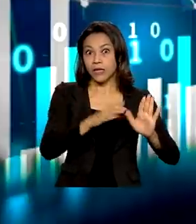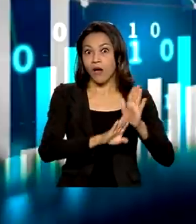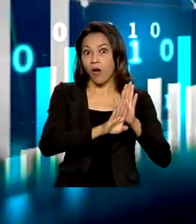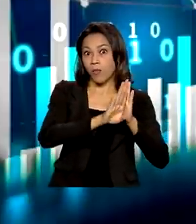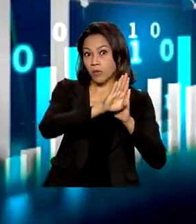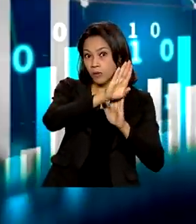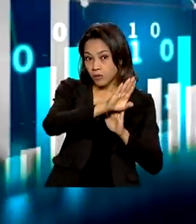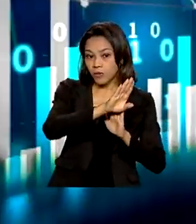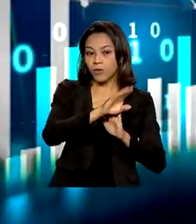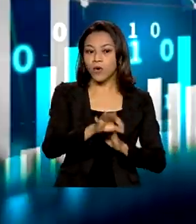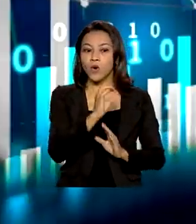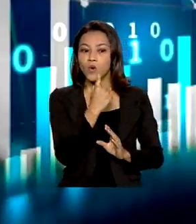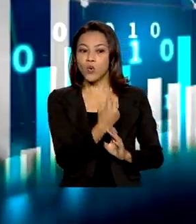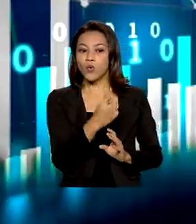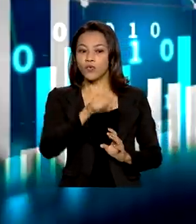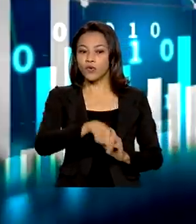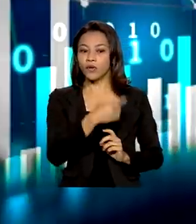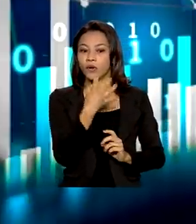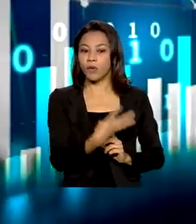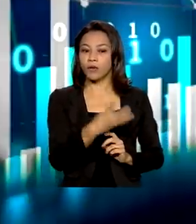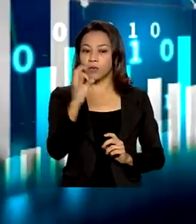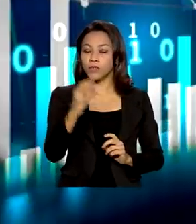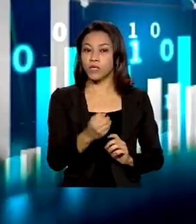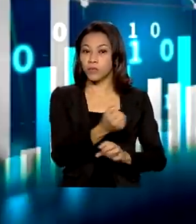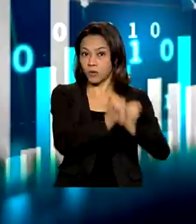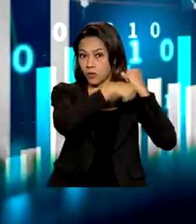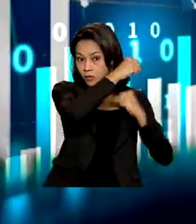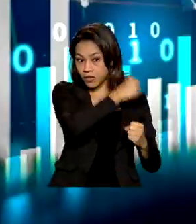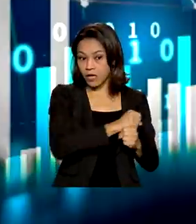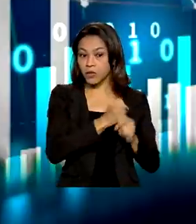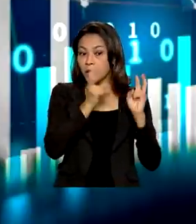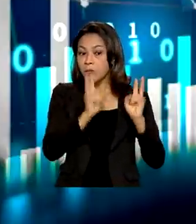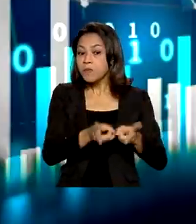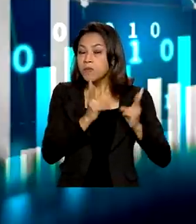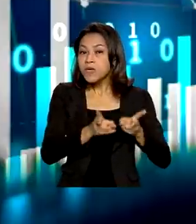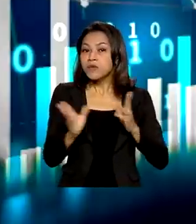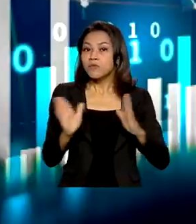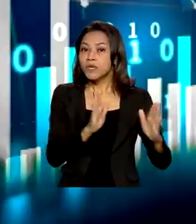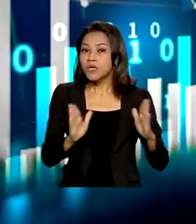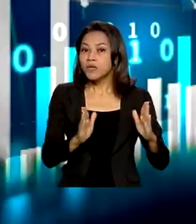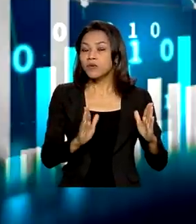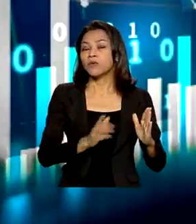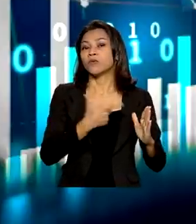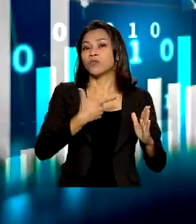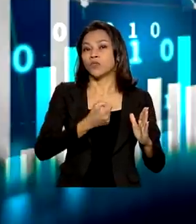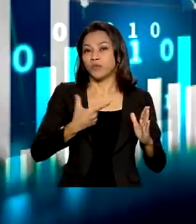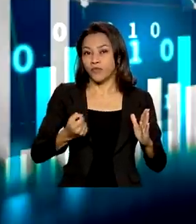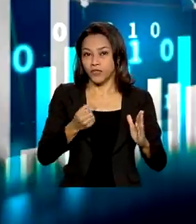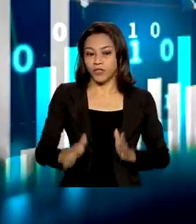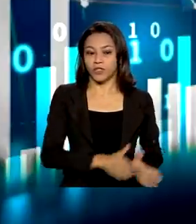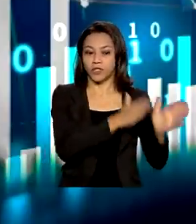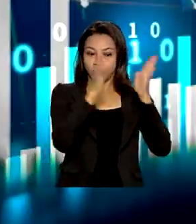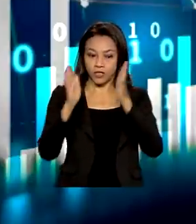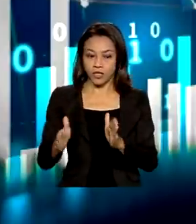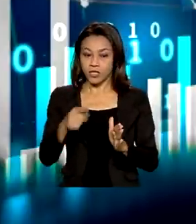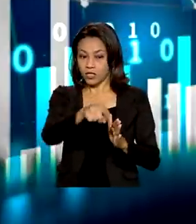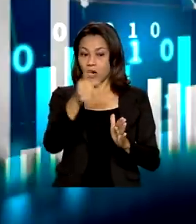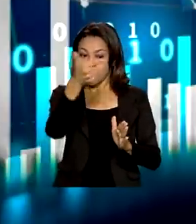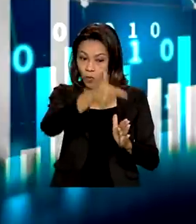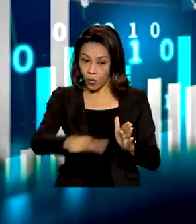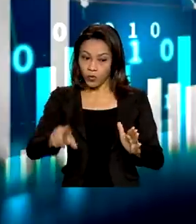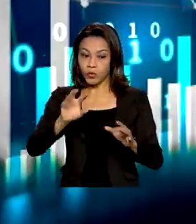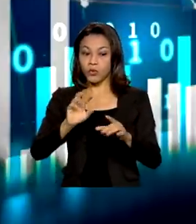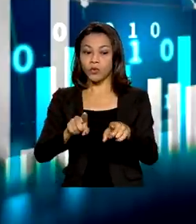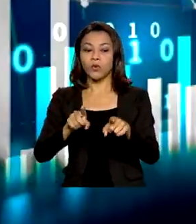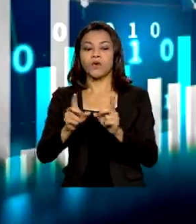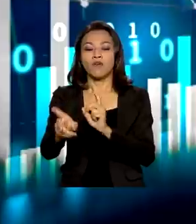em torno de 1,4% em 2021, em relação ao mesmo período de 2020. Já o comércio varejista ampliado, no